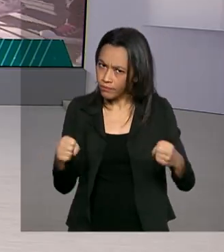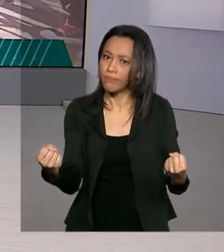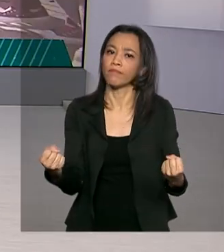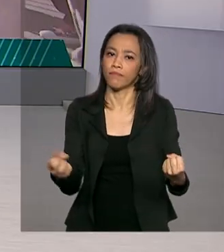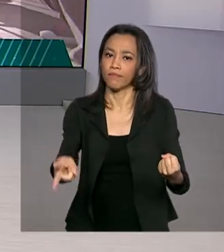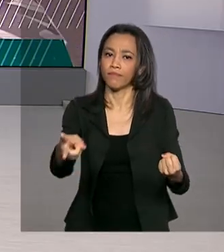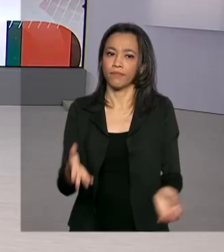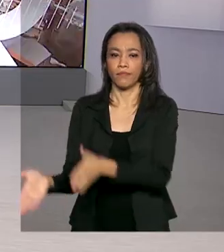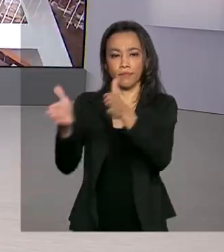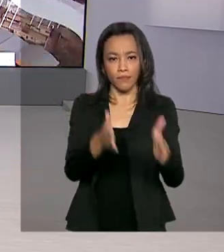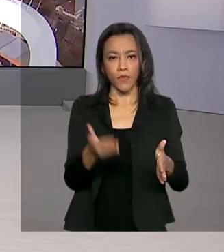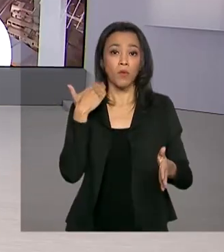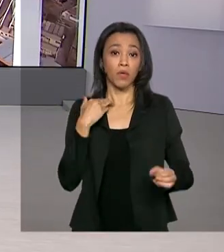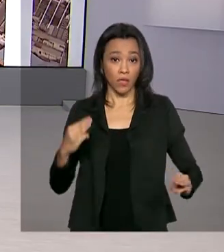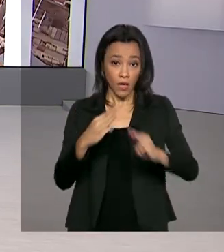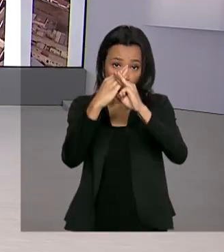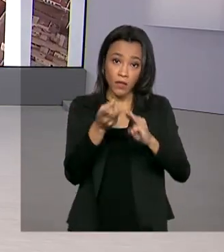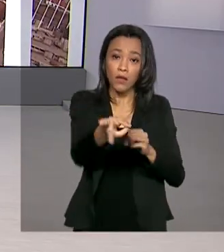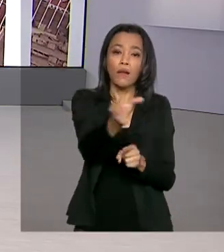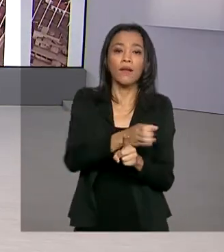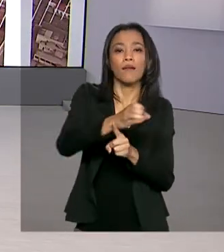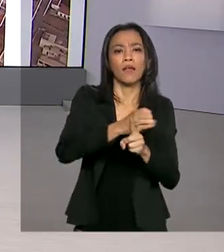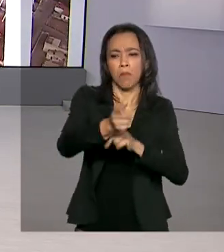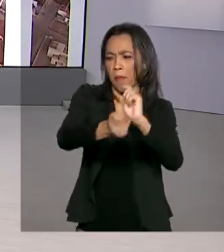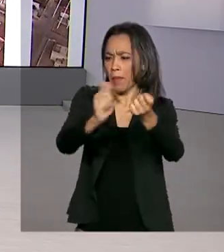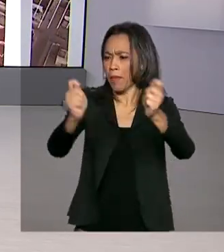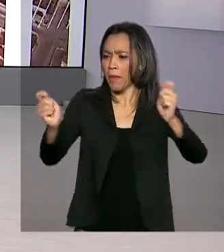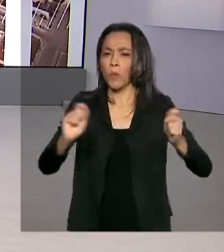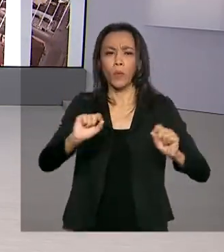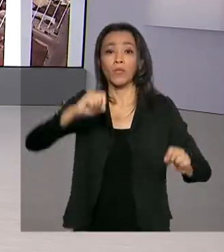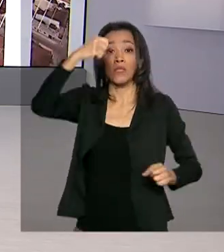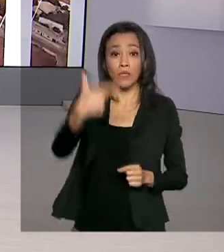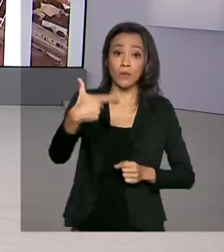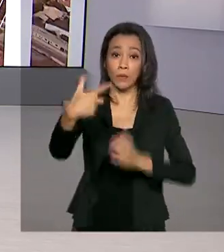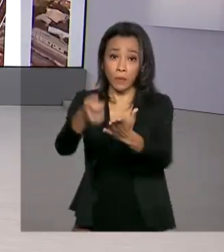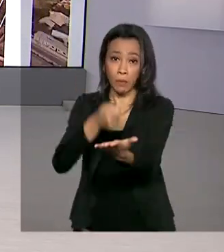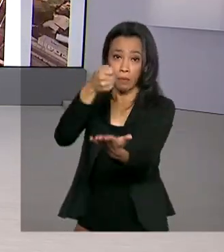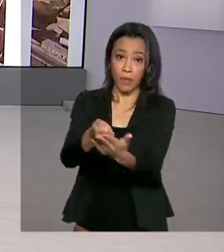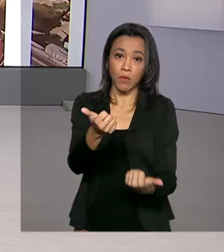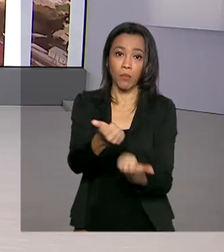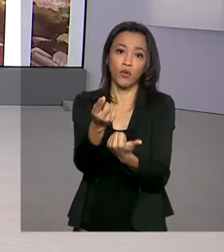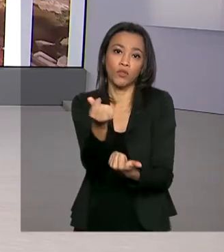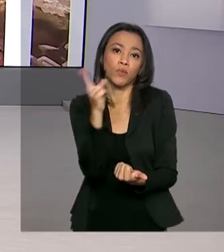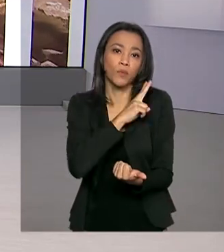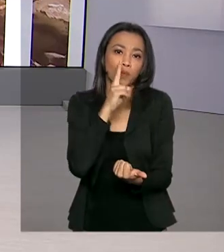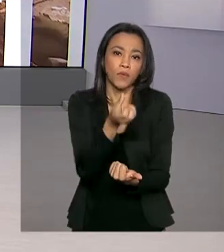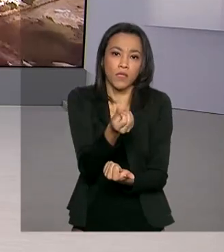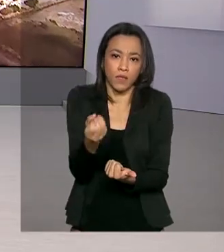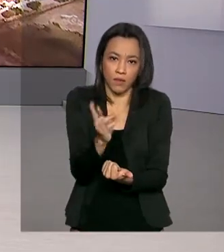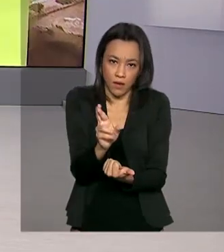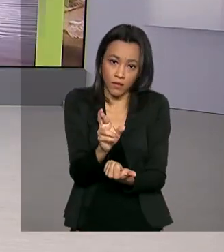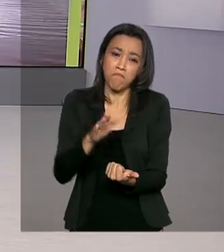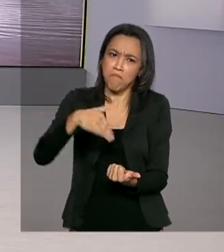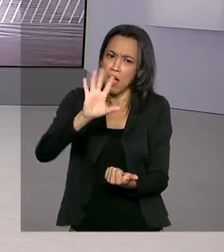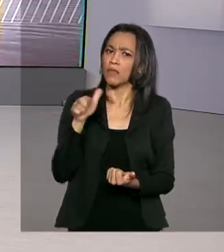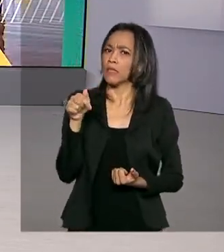E a Caixa Econômica segue com o calendário de pagamentos da segunda parcela do auxílio emergencial de R$ 600. São mais